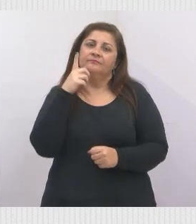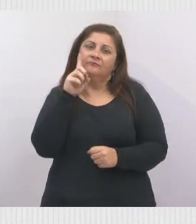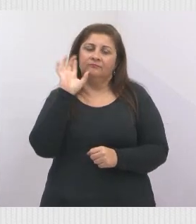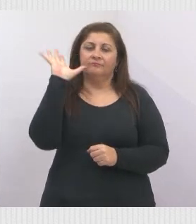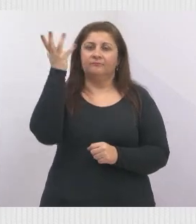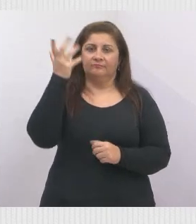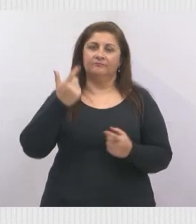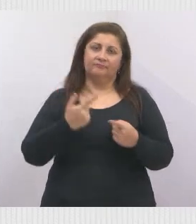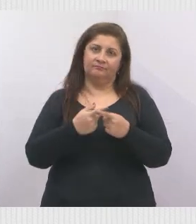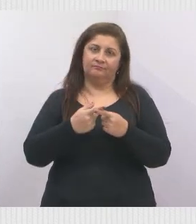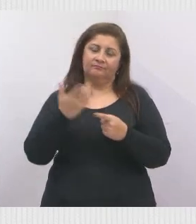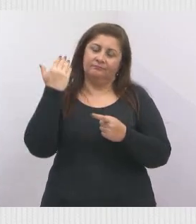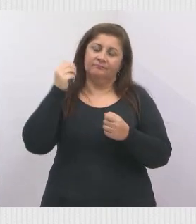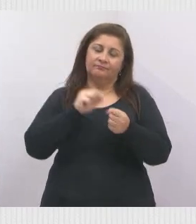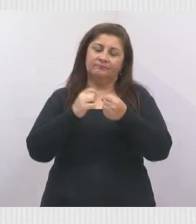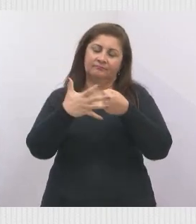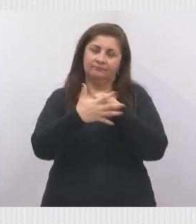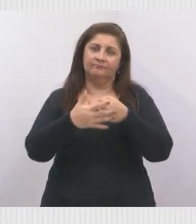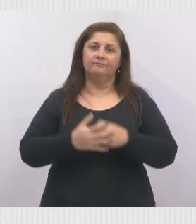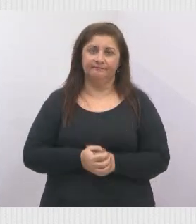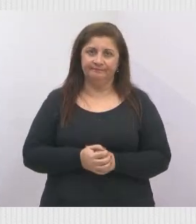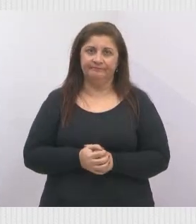teve, antes da pandemia,